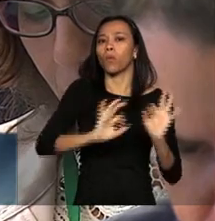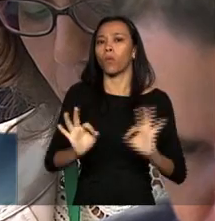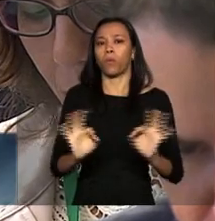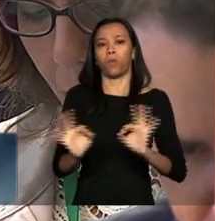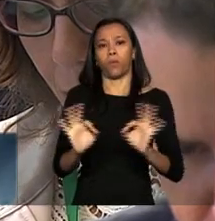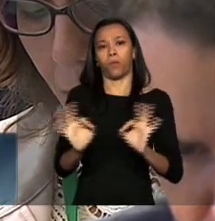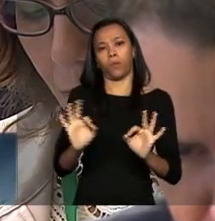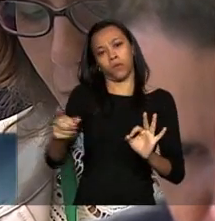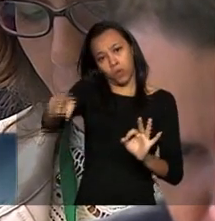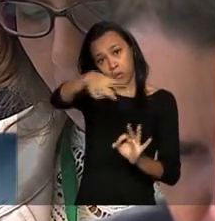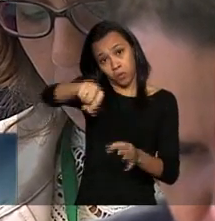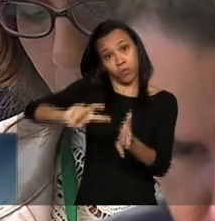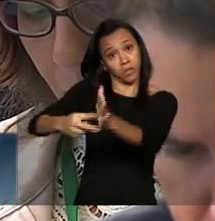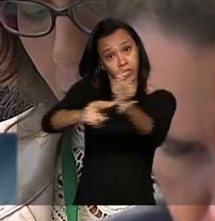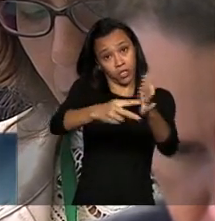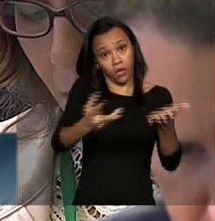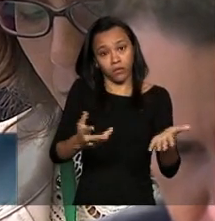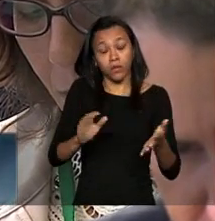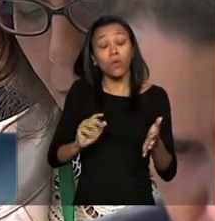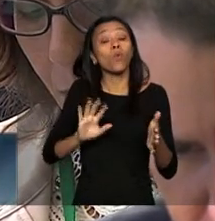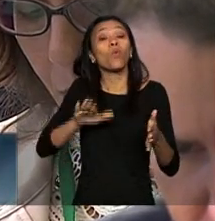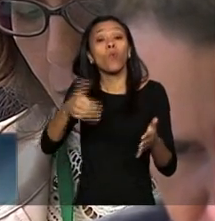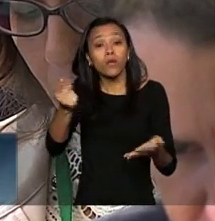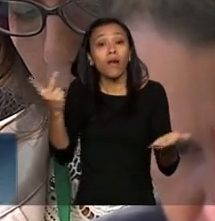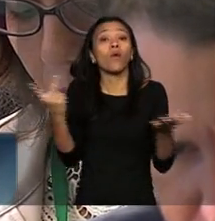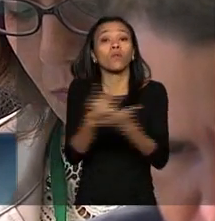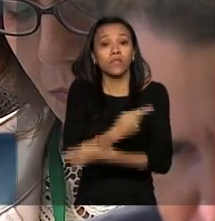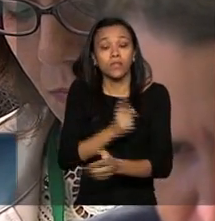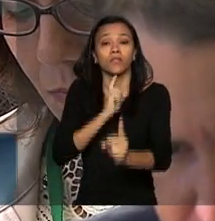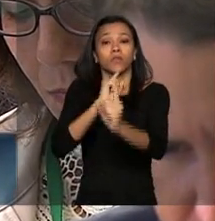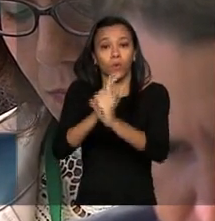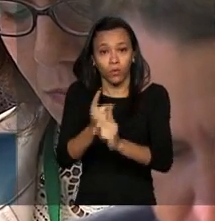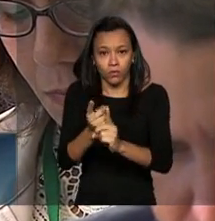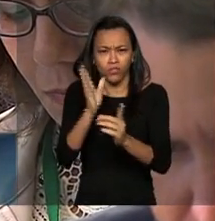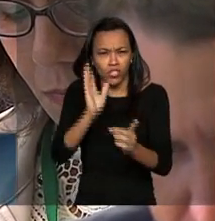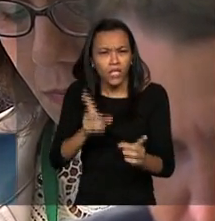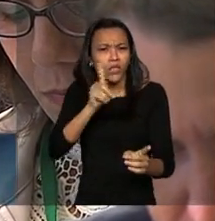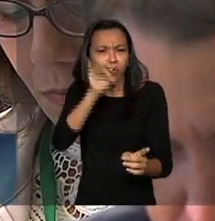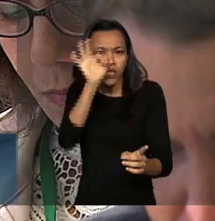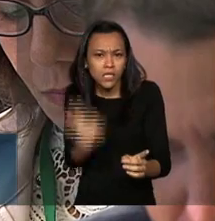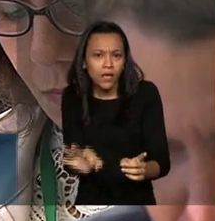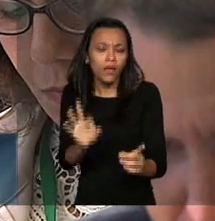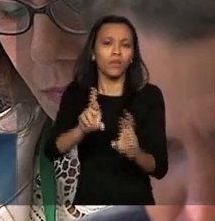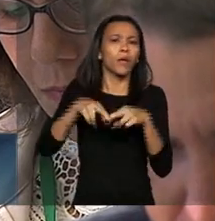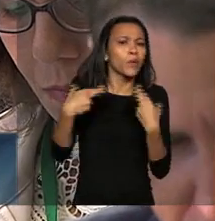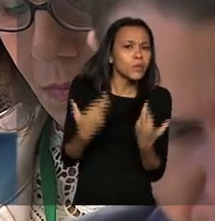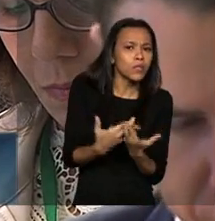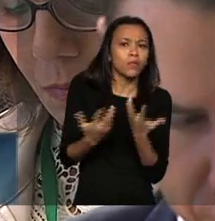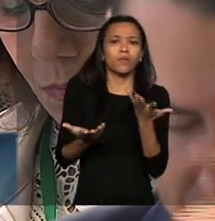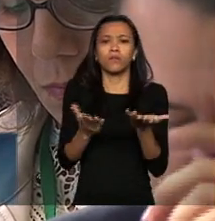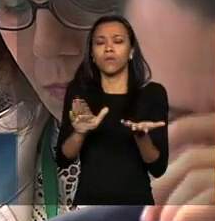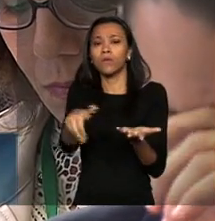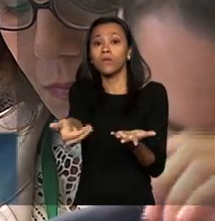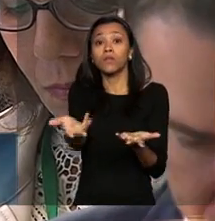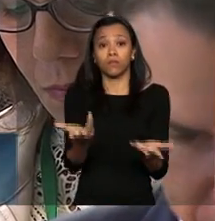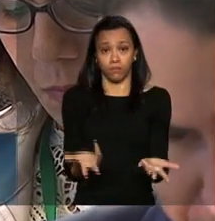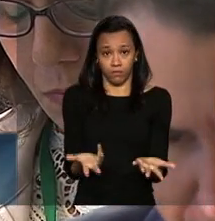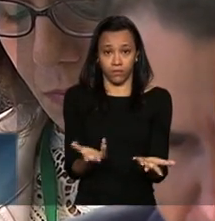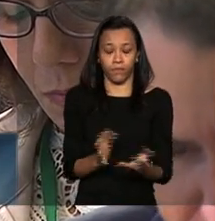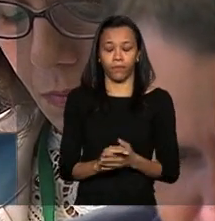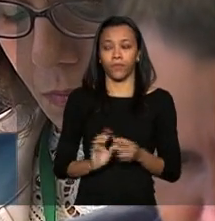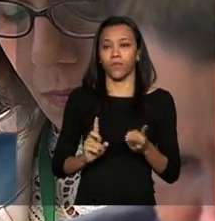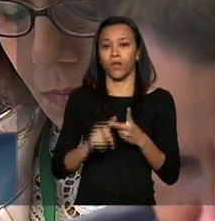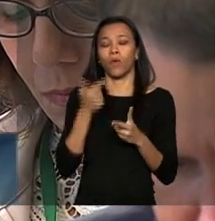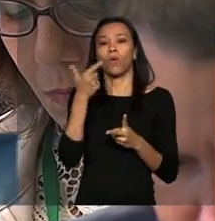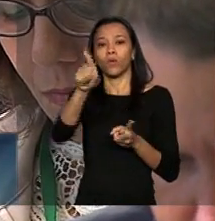as partes quando é que isso vai efetivamente começar a ocorrer já tem uma data uma reunião marcada a